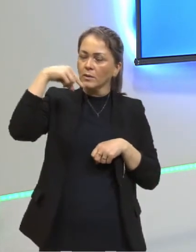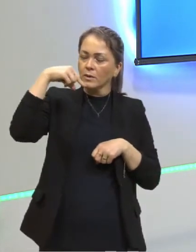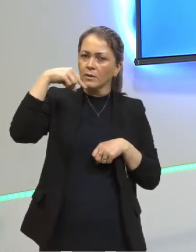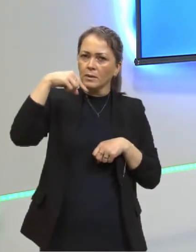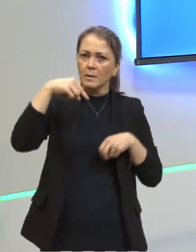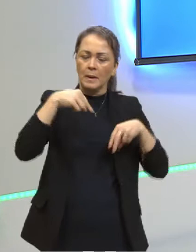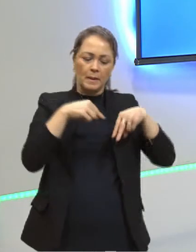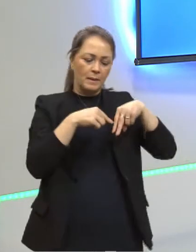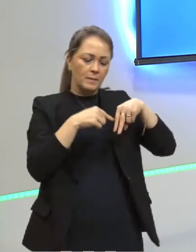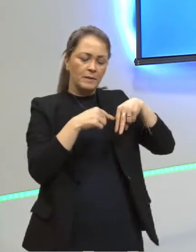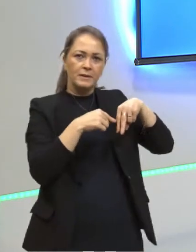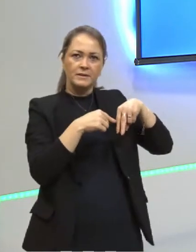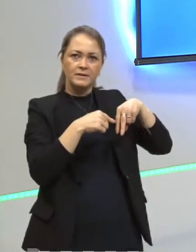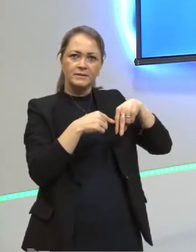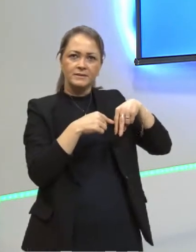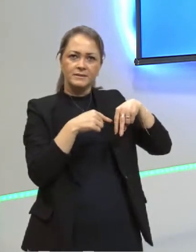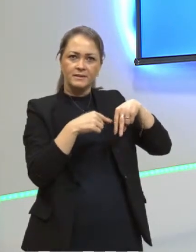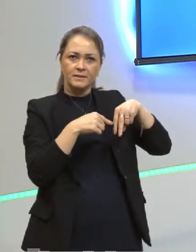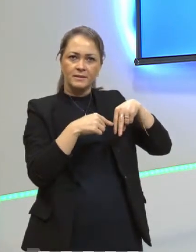nela e indo para os seus olhos.